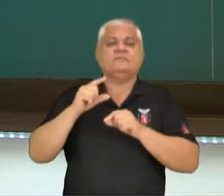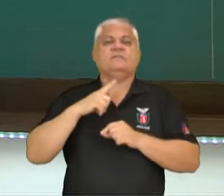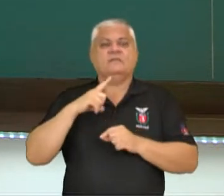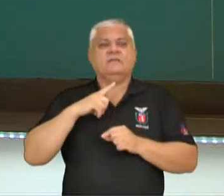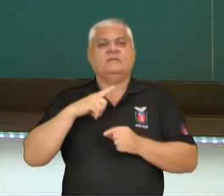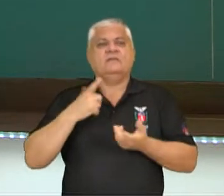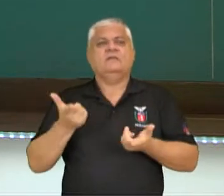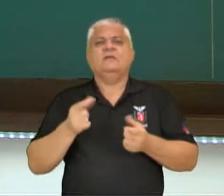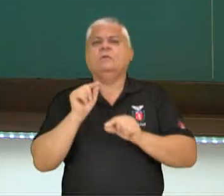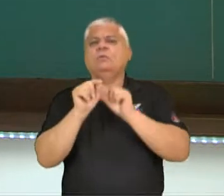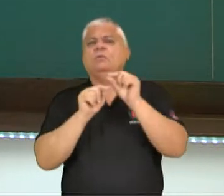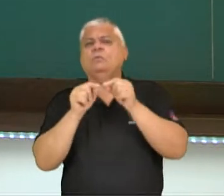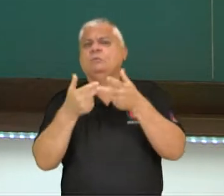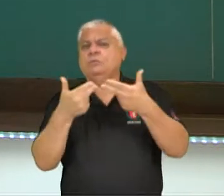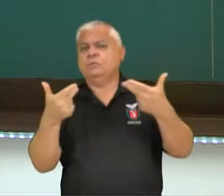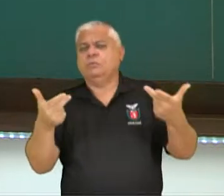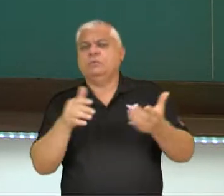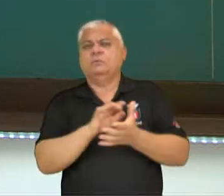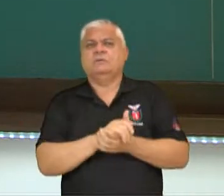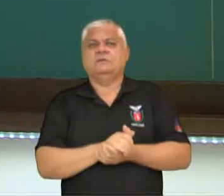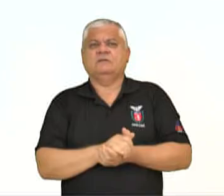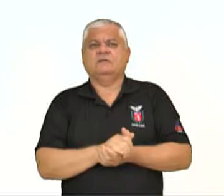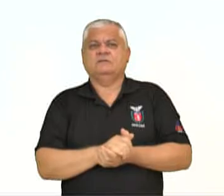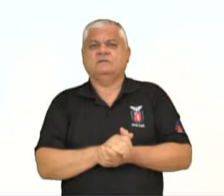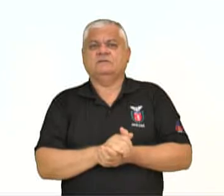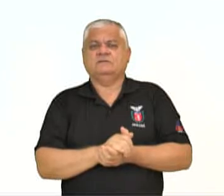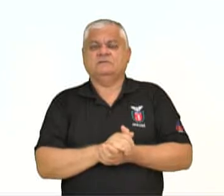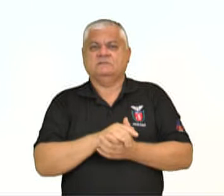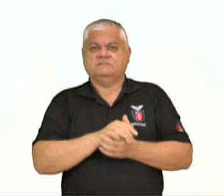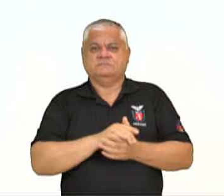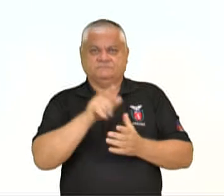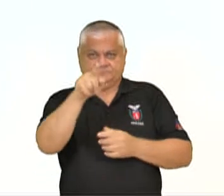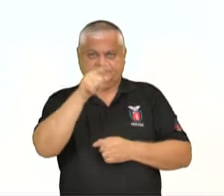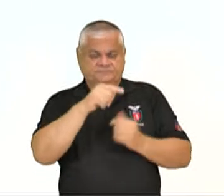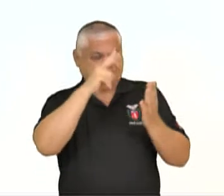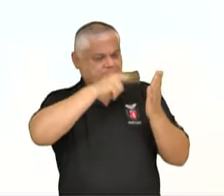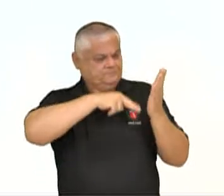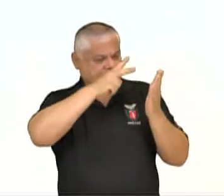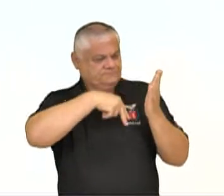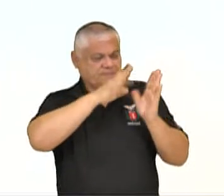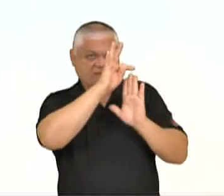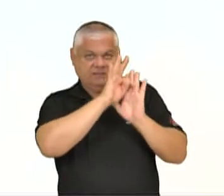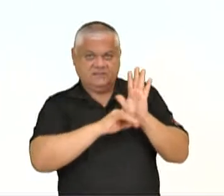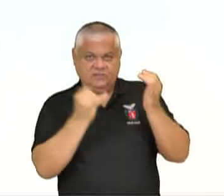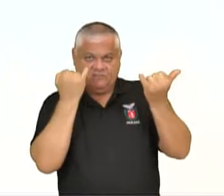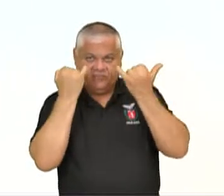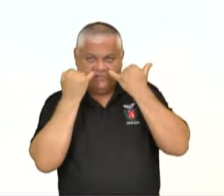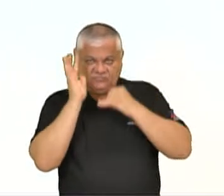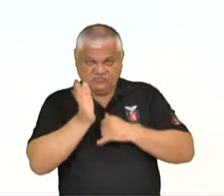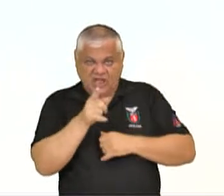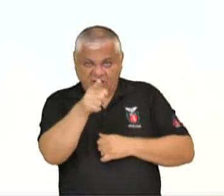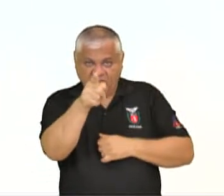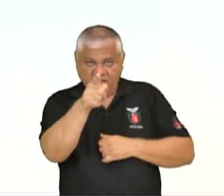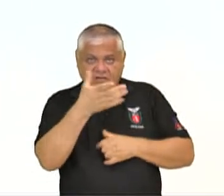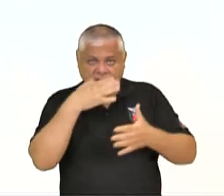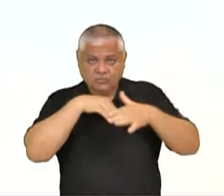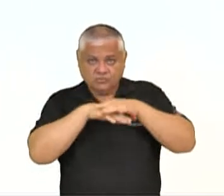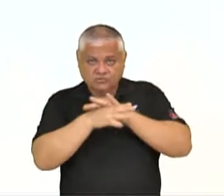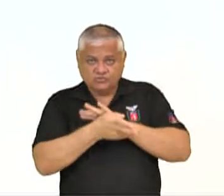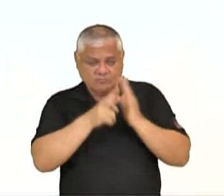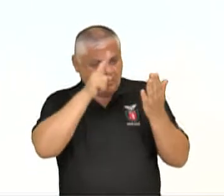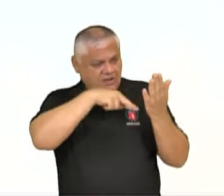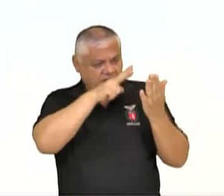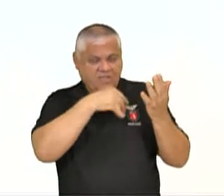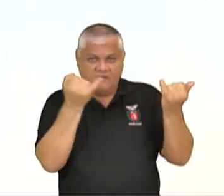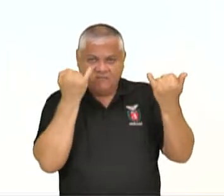questionamentos. Você já leu ou costuma ler um texto informativo? Provavelmente sim. Nós